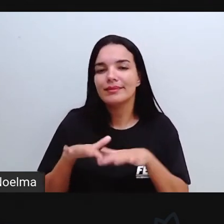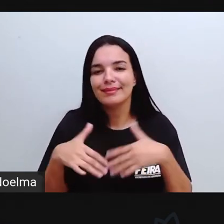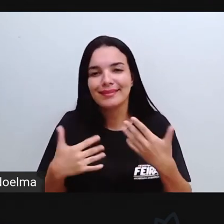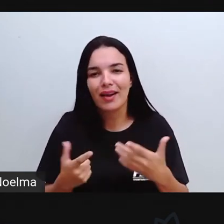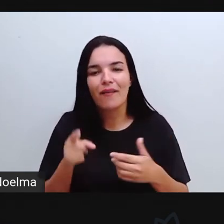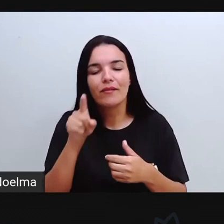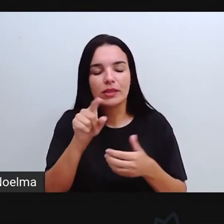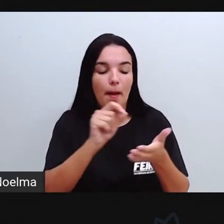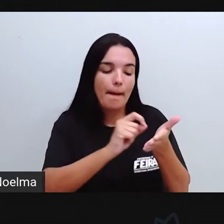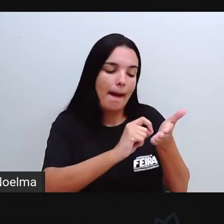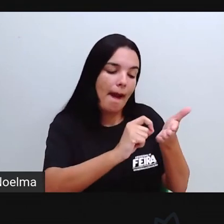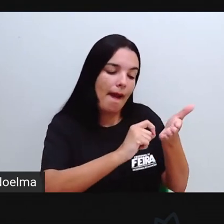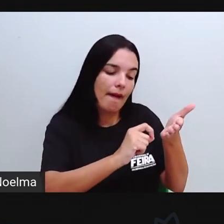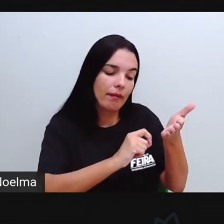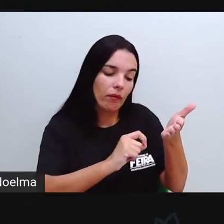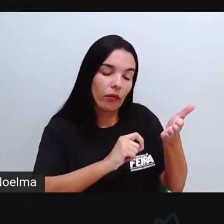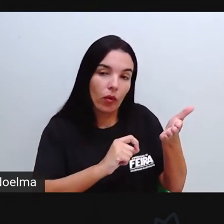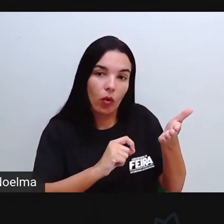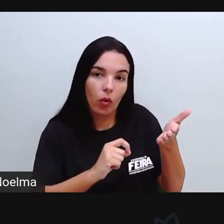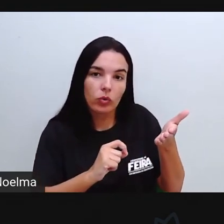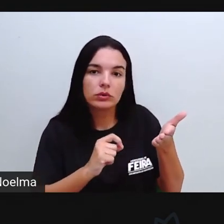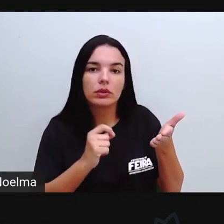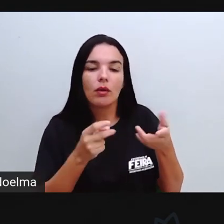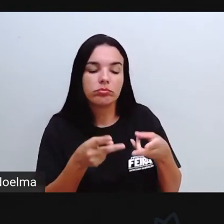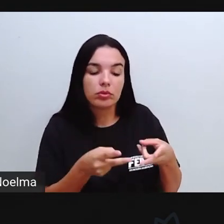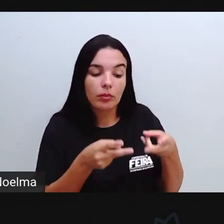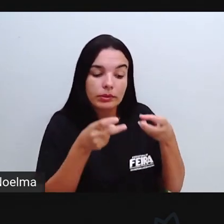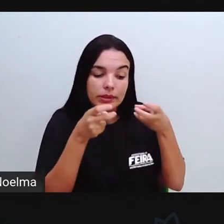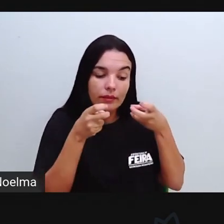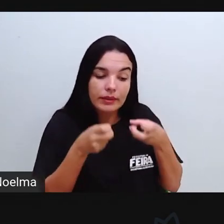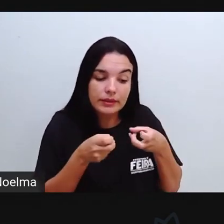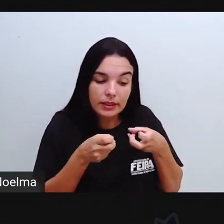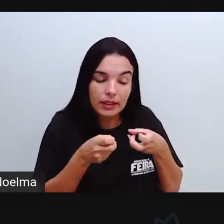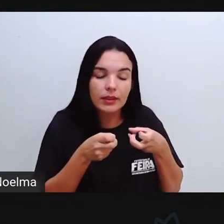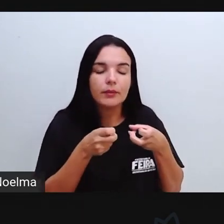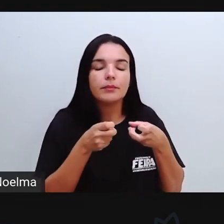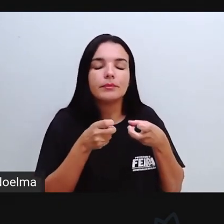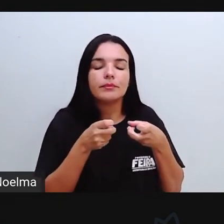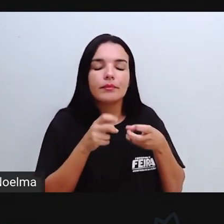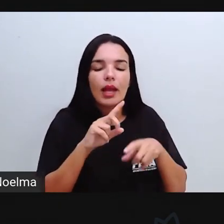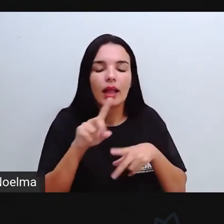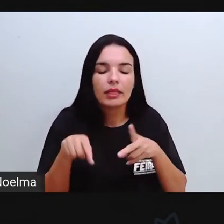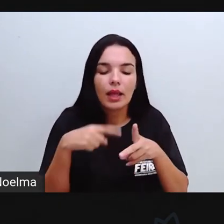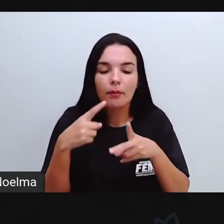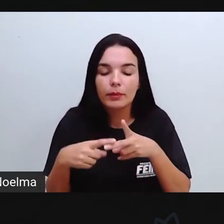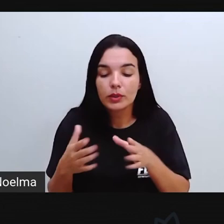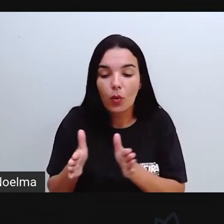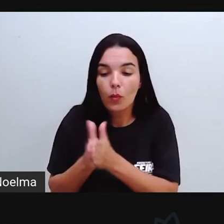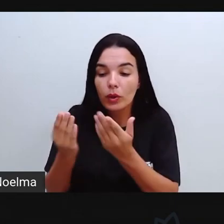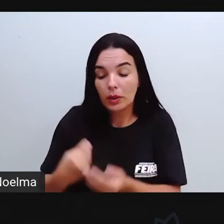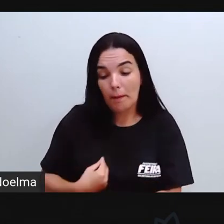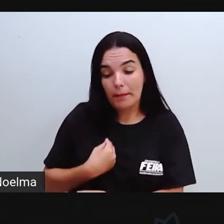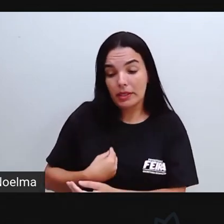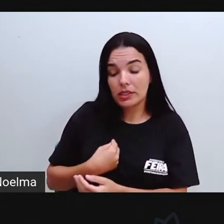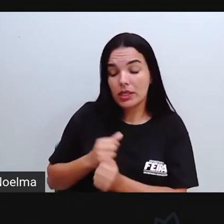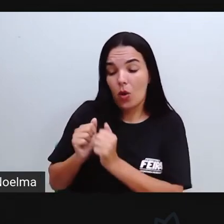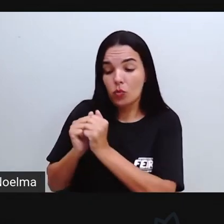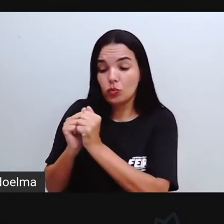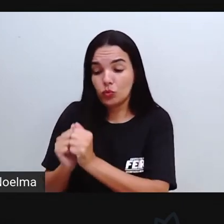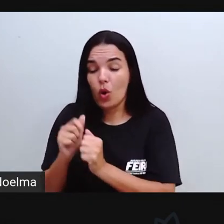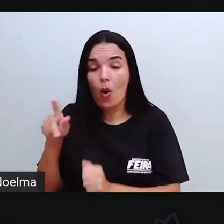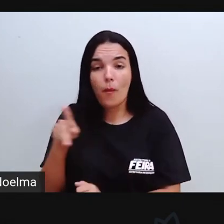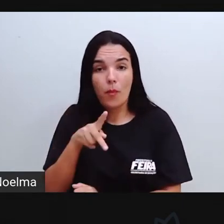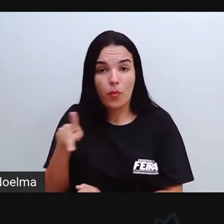vão fazer uma anotação do seu caderno, na própria atividade. E quando vocês estiverem em um momento presencial